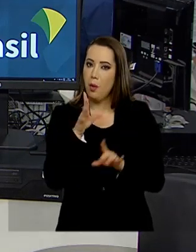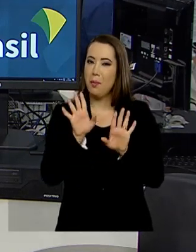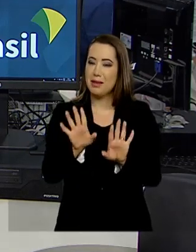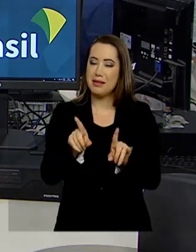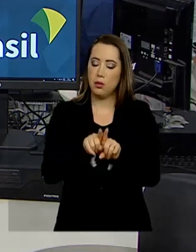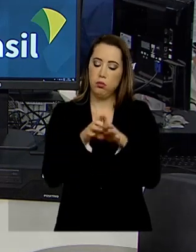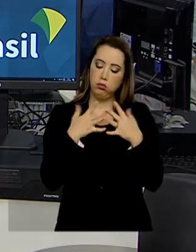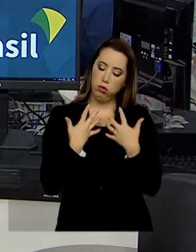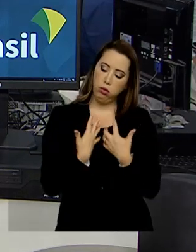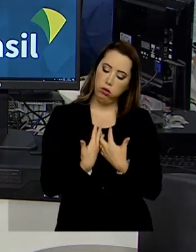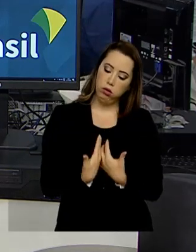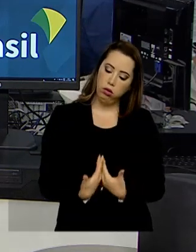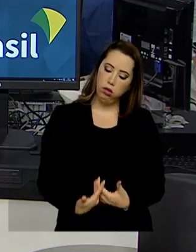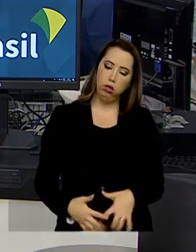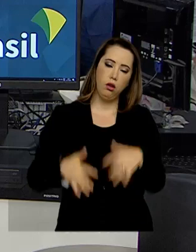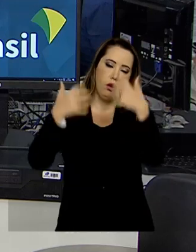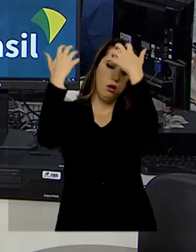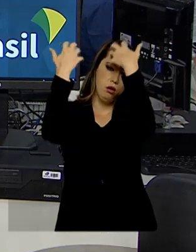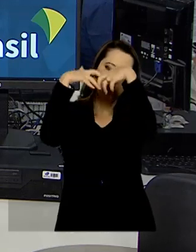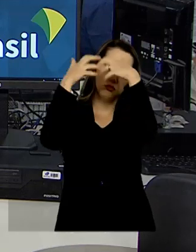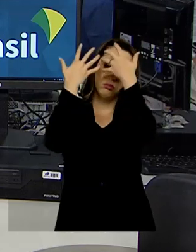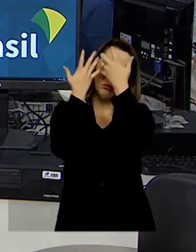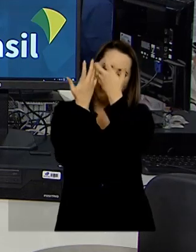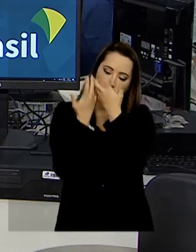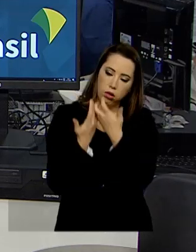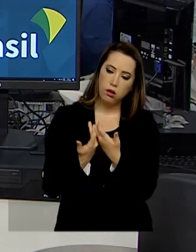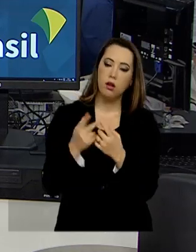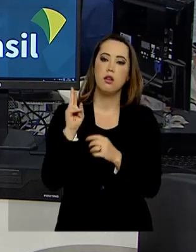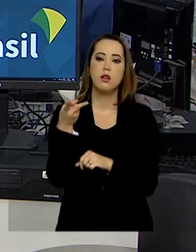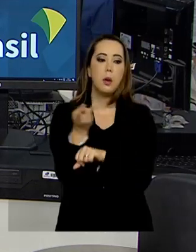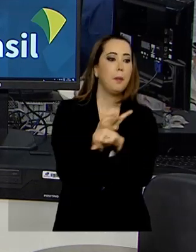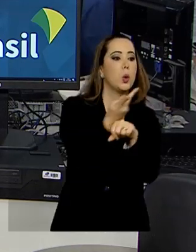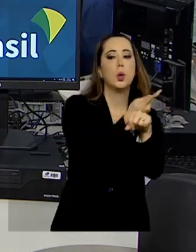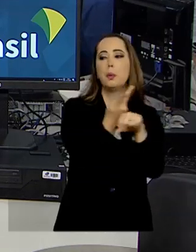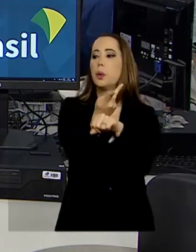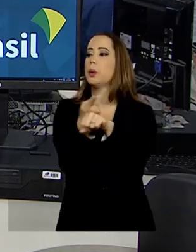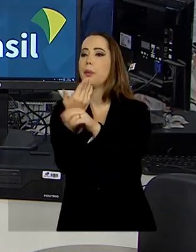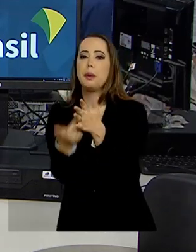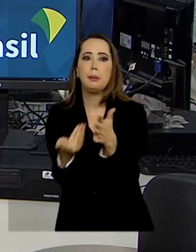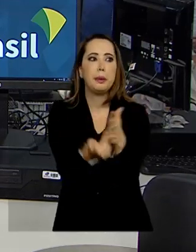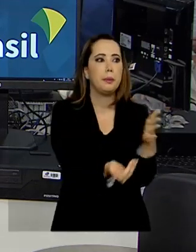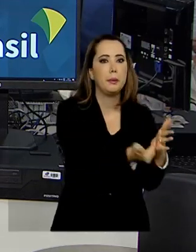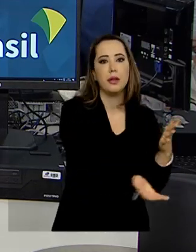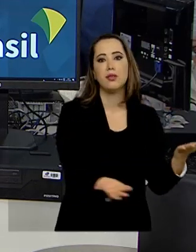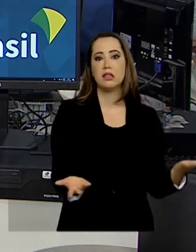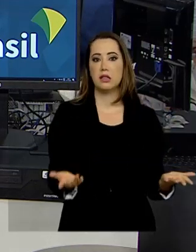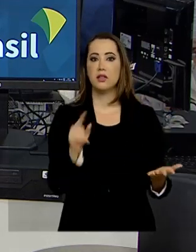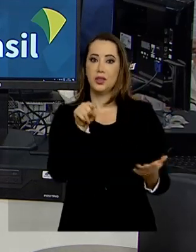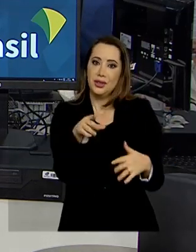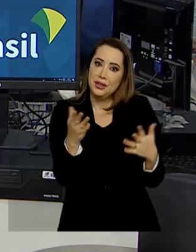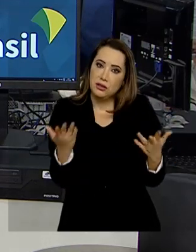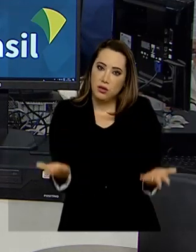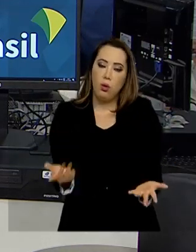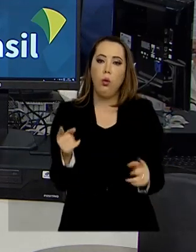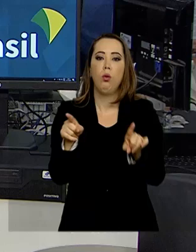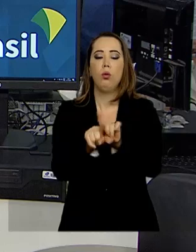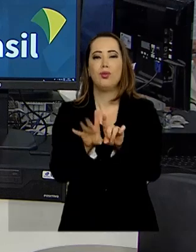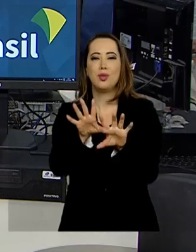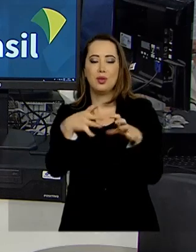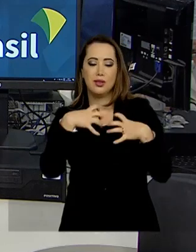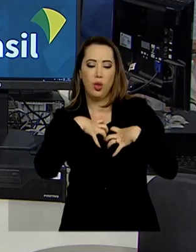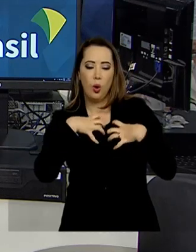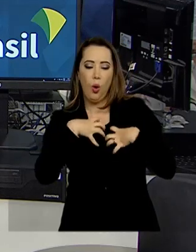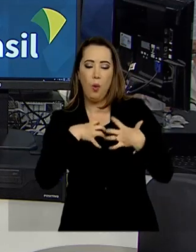esgotamento físico e mental. Parece que estamos sempre correndo atrás do prejuízo, não é? E quando esses sintomas resultam de